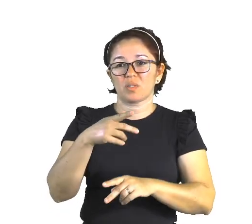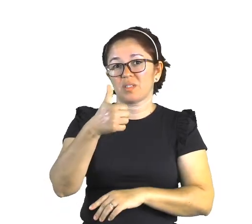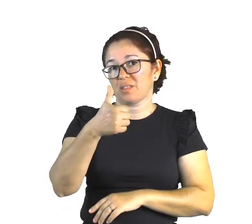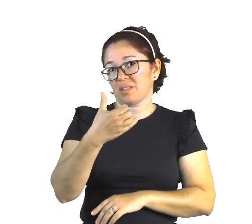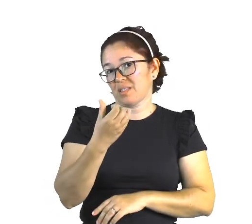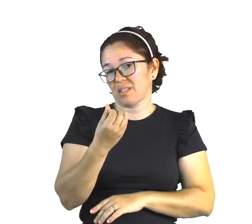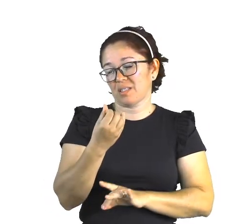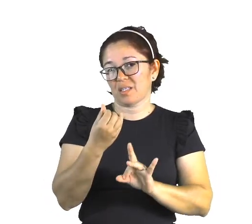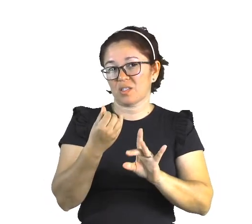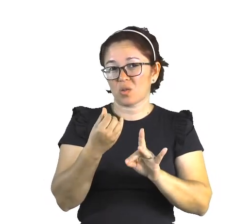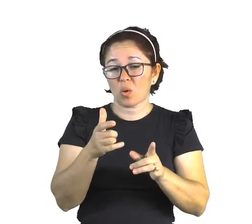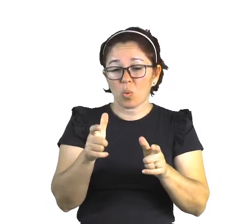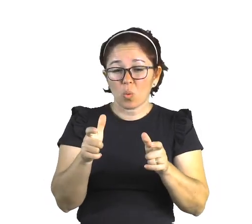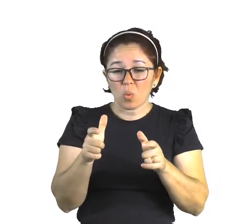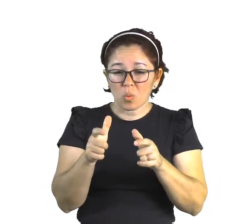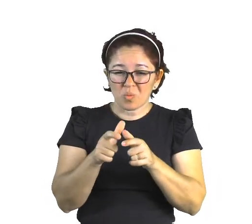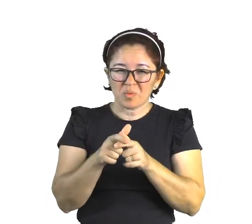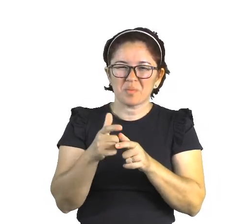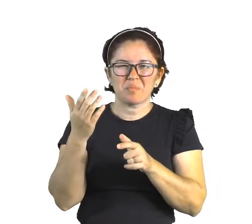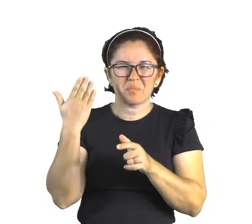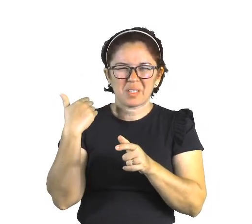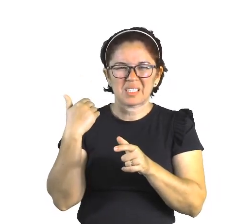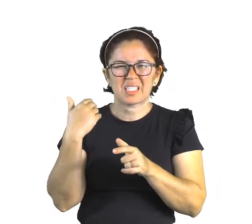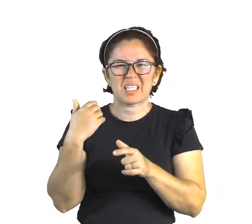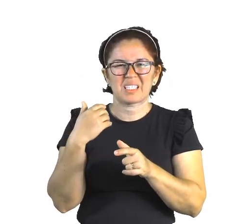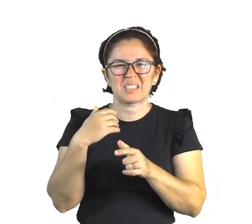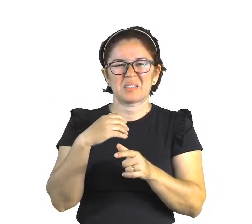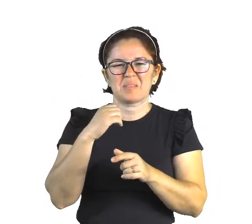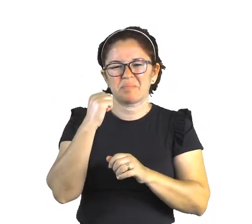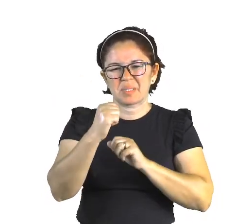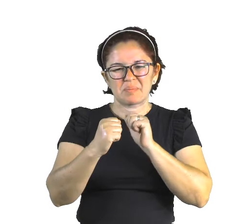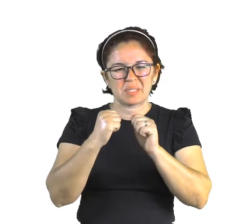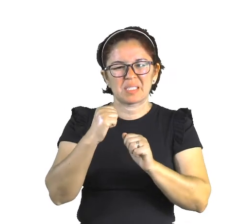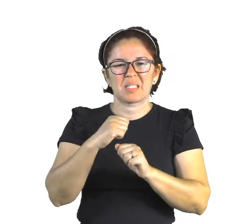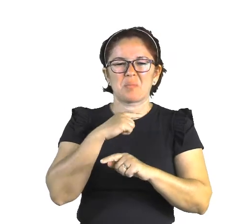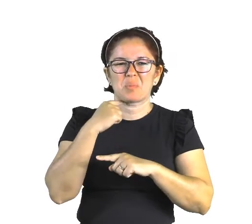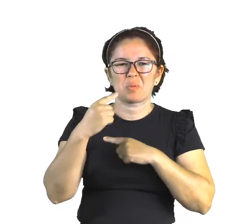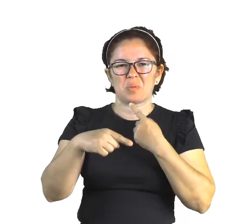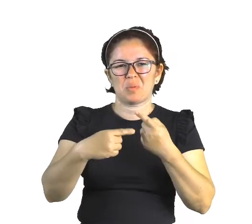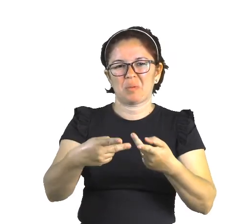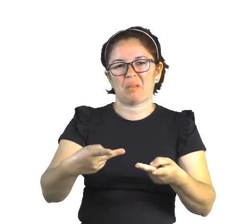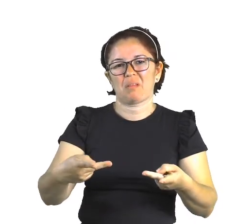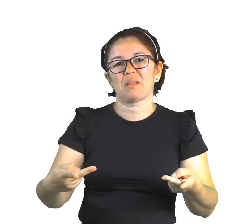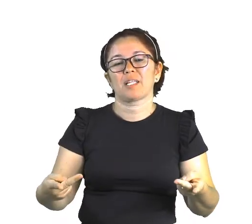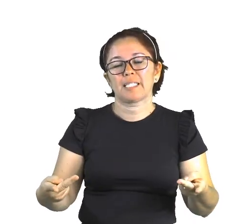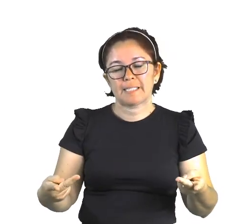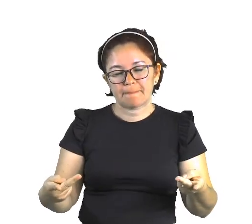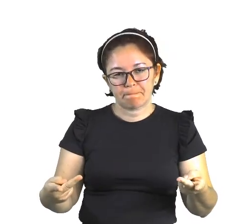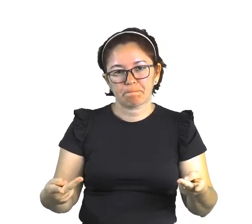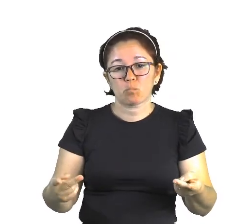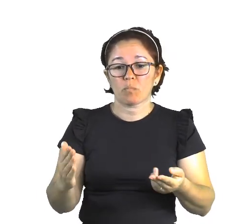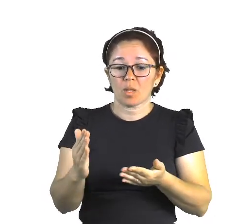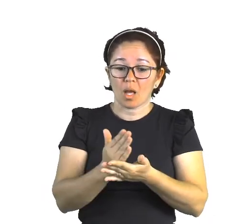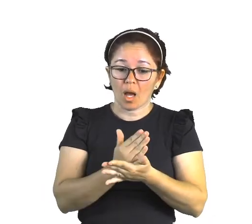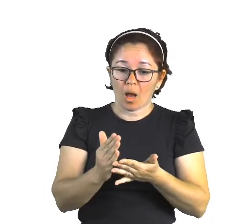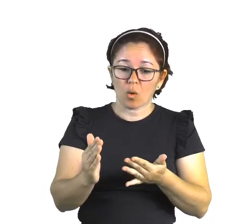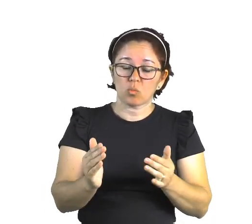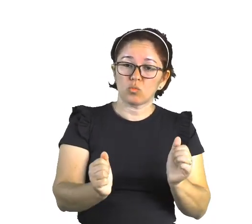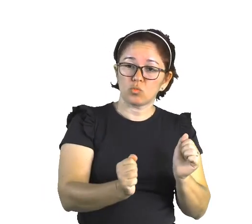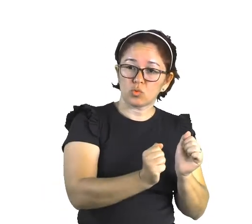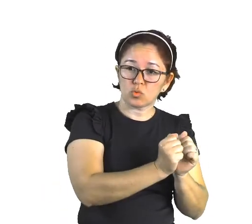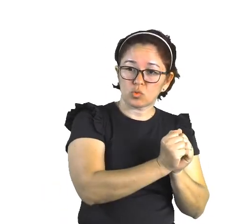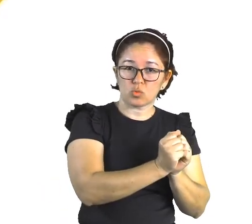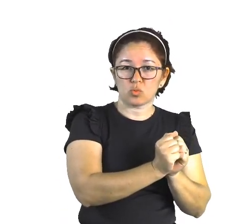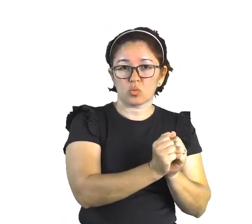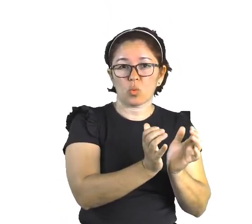é uma tribo muito pequena, porque foram exterminados. Eles vivem junto com algumas tribos do povo javaé e do povo carajá.